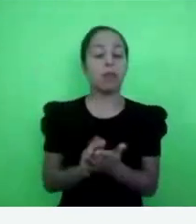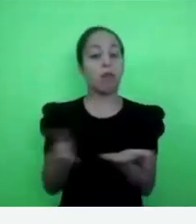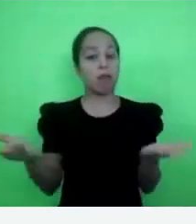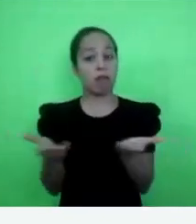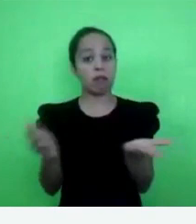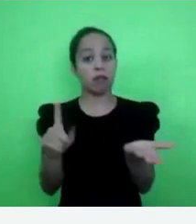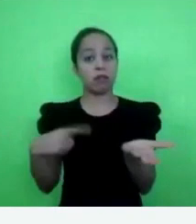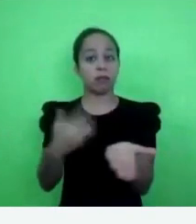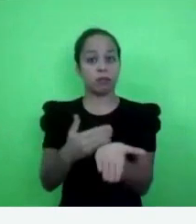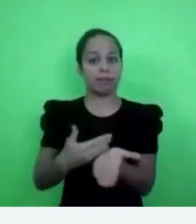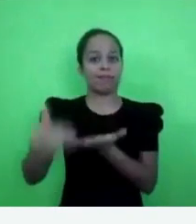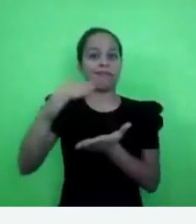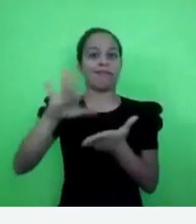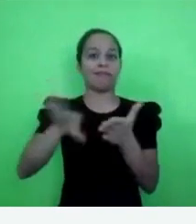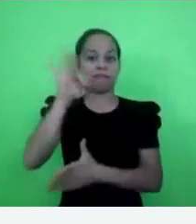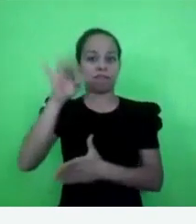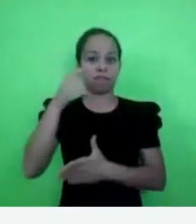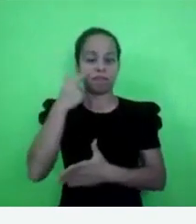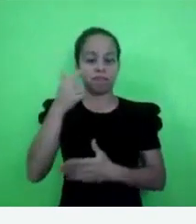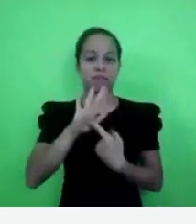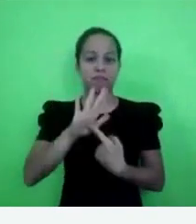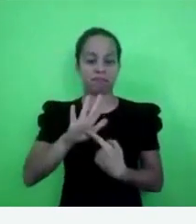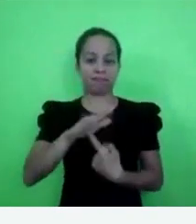Então, daremos início agora ao sorteio.